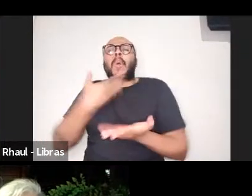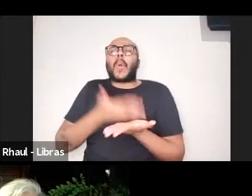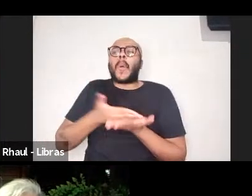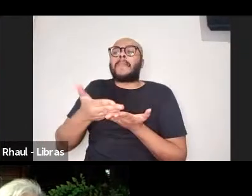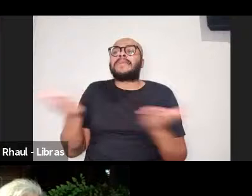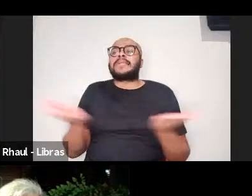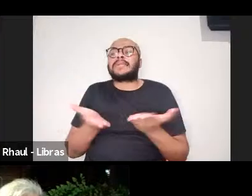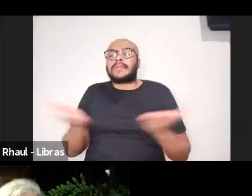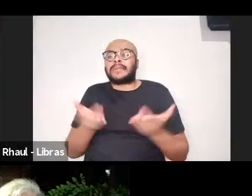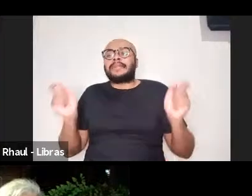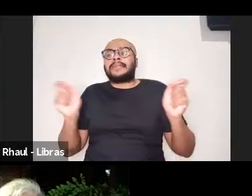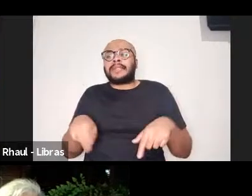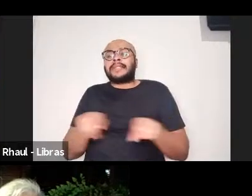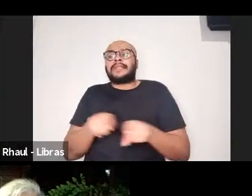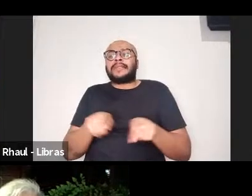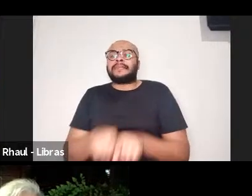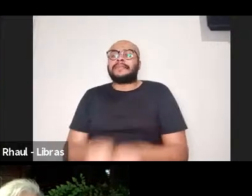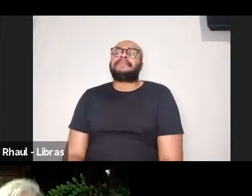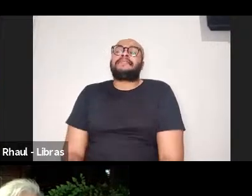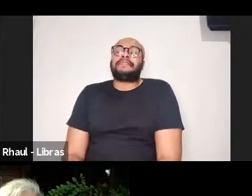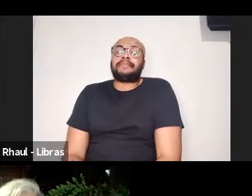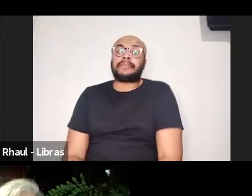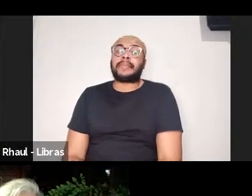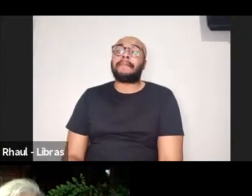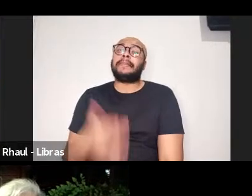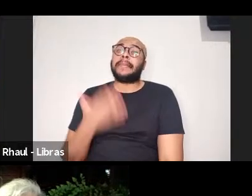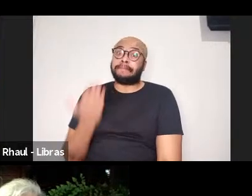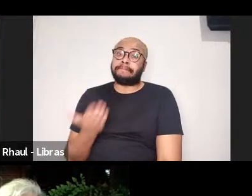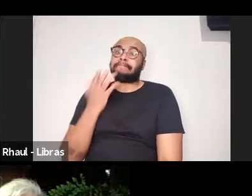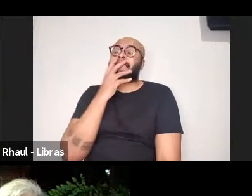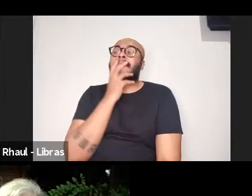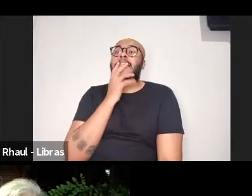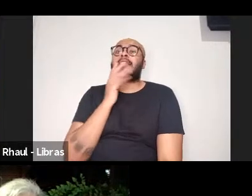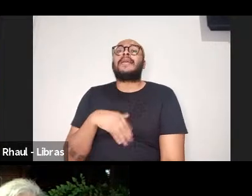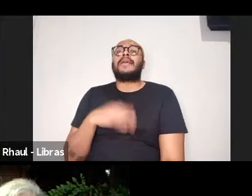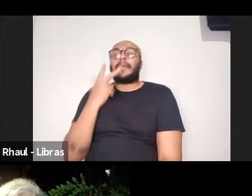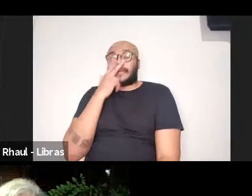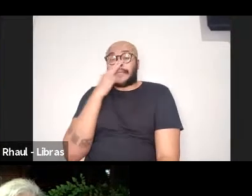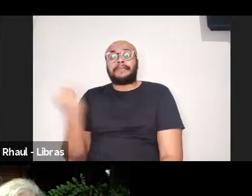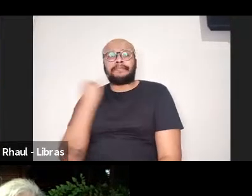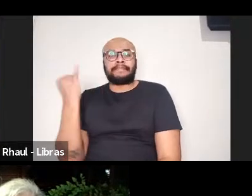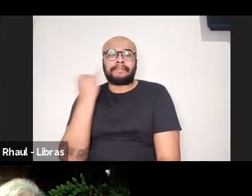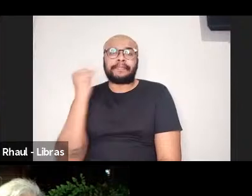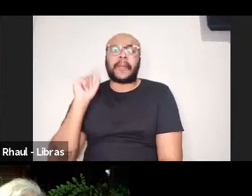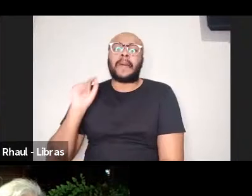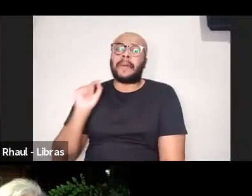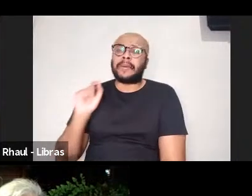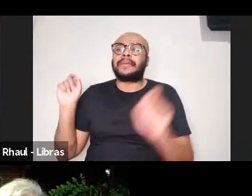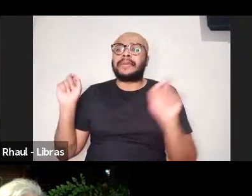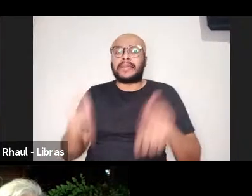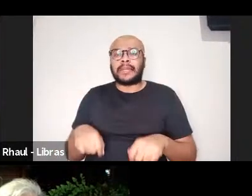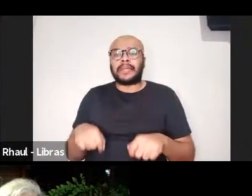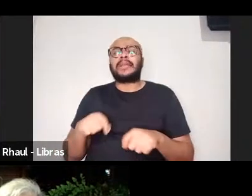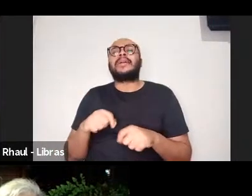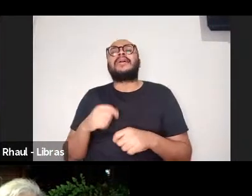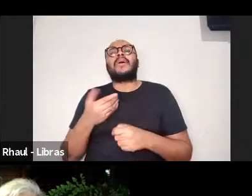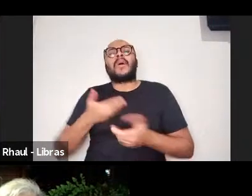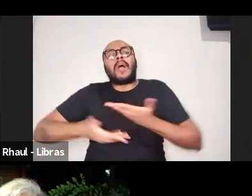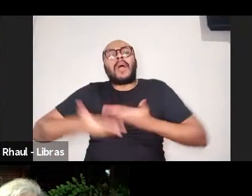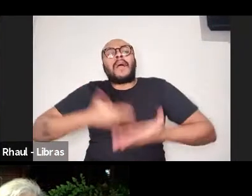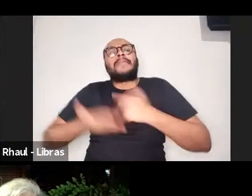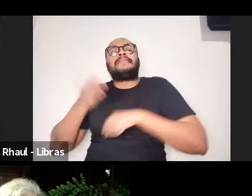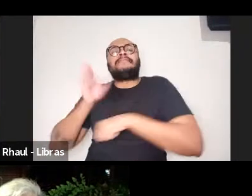jornada, eu diria assim, né? Bom, eu começo por destacar que o termo de cooperação